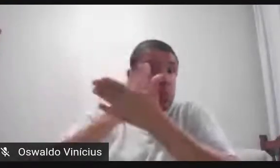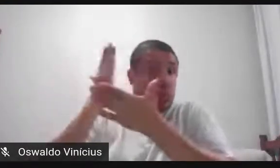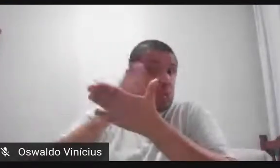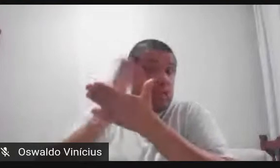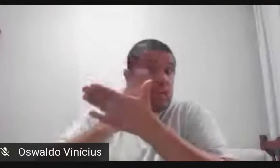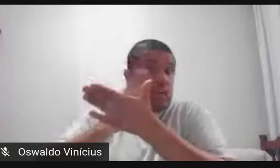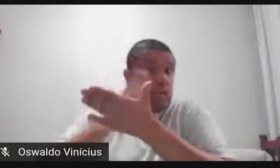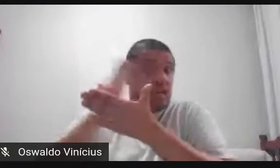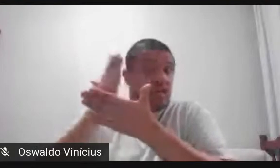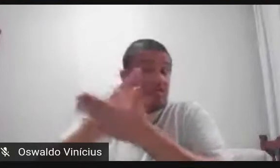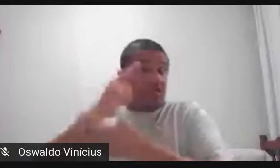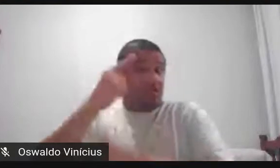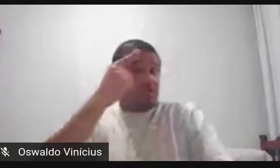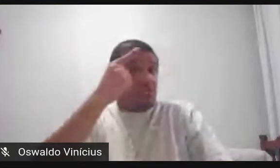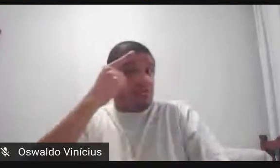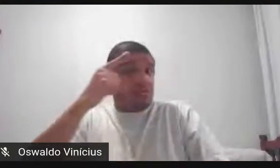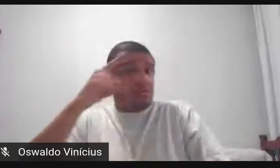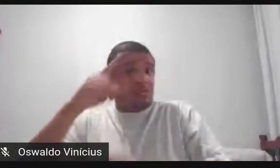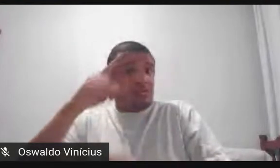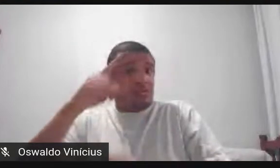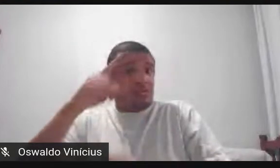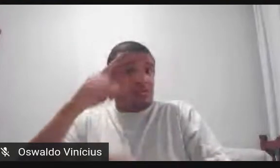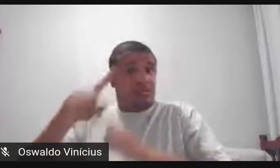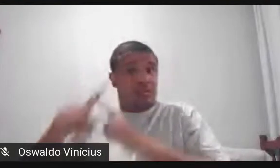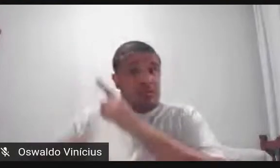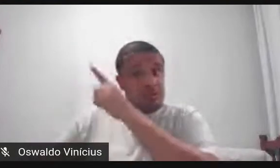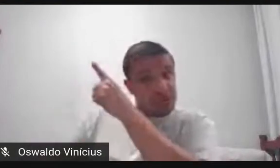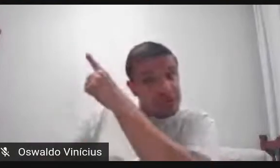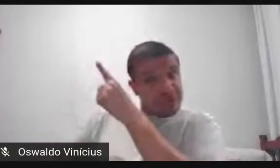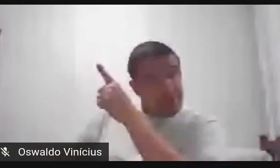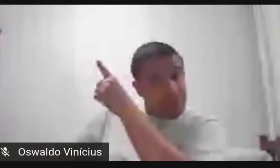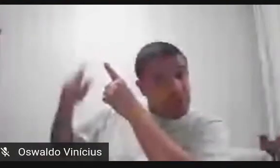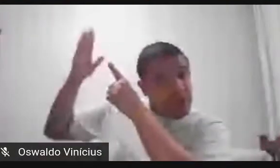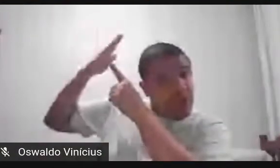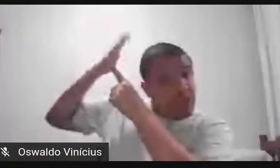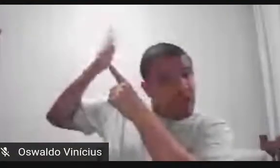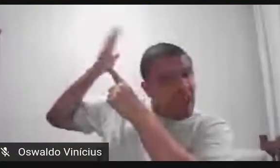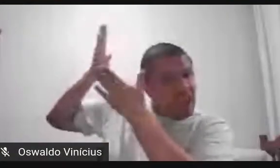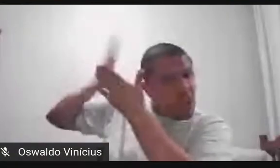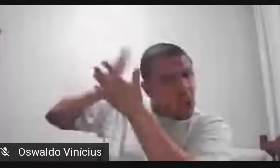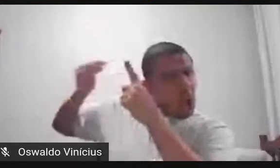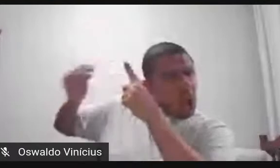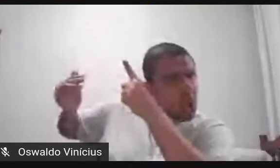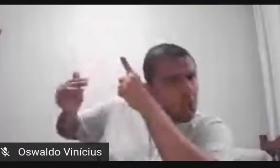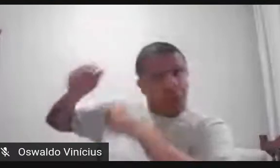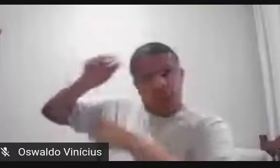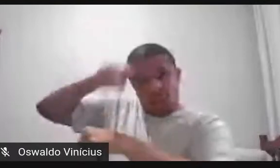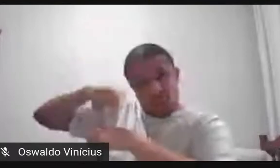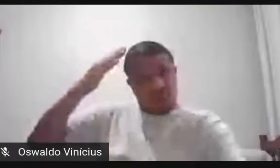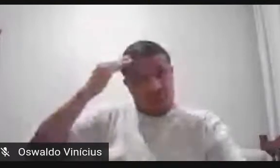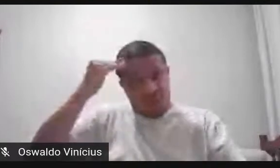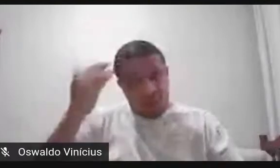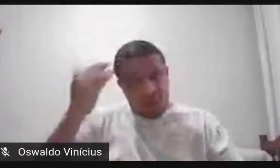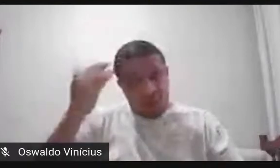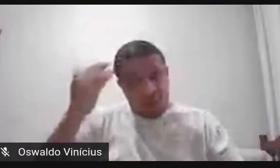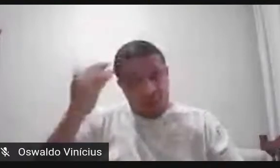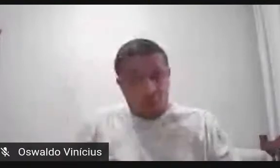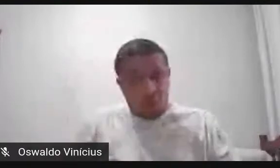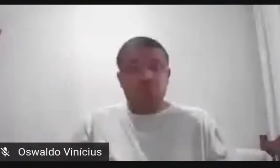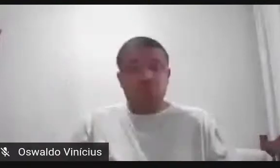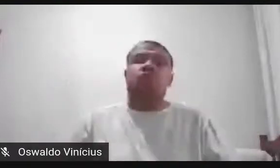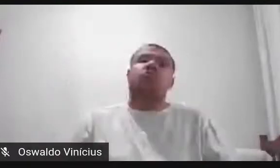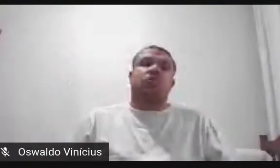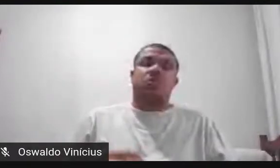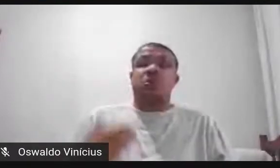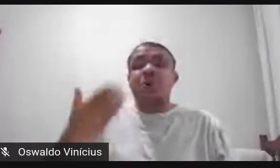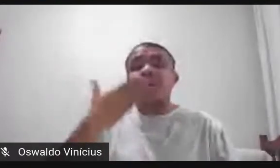pede uma leitura é a obra que a gente está analisando que pede qual teoria ela quer